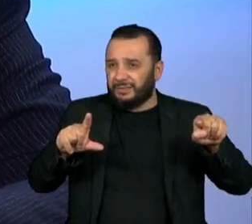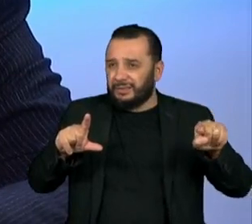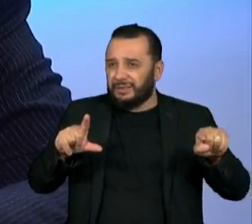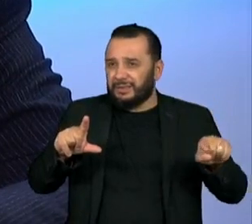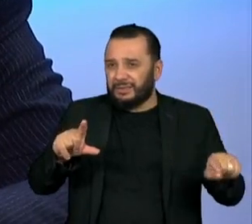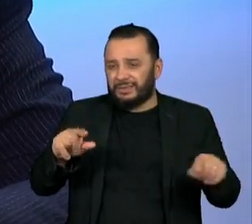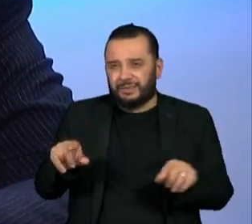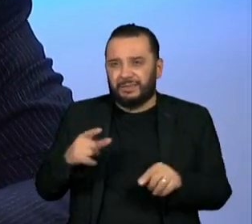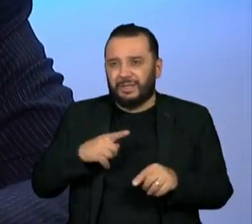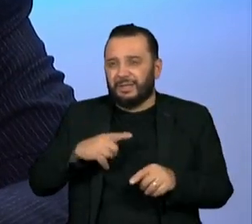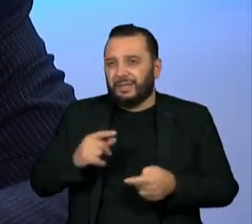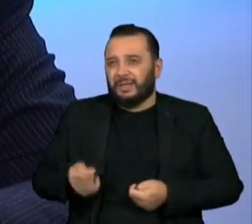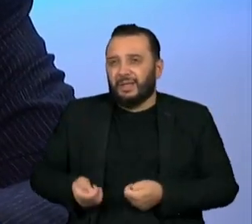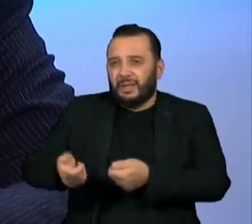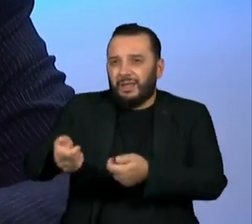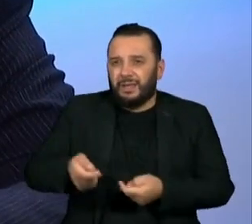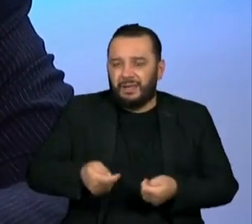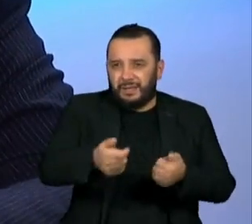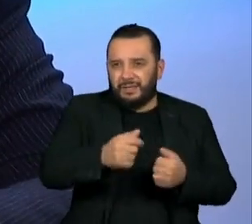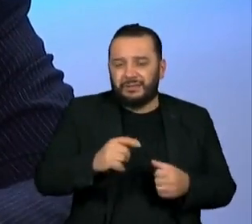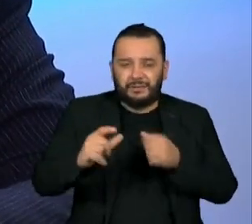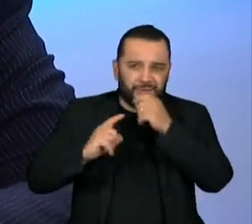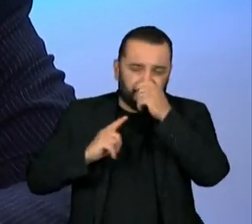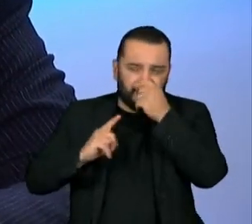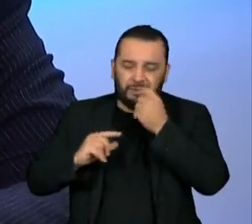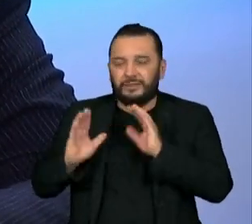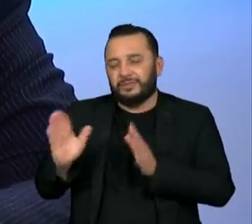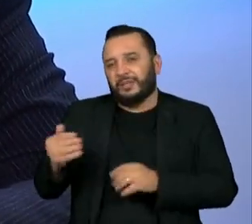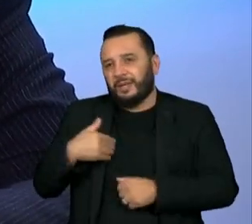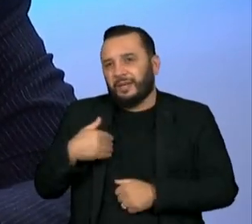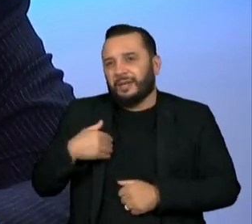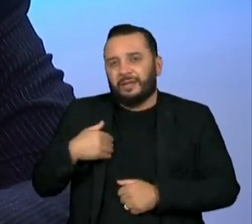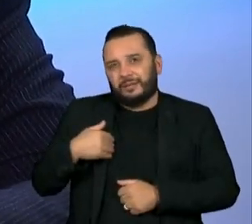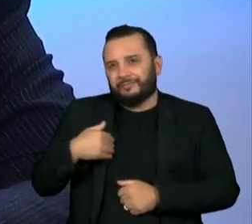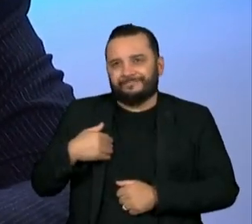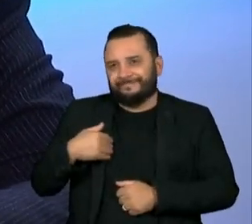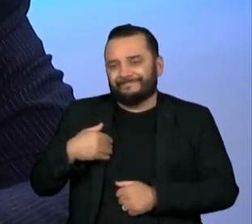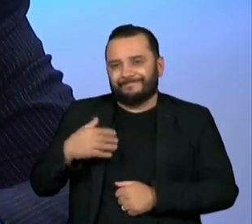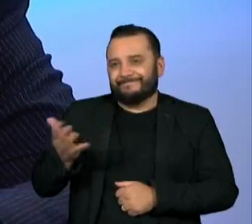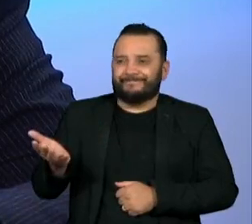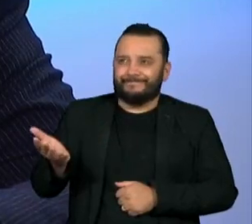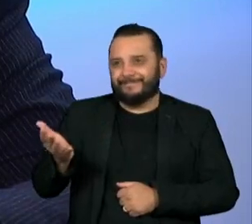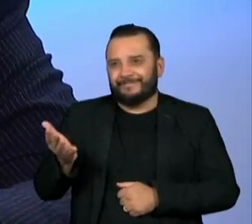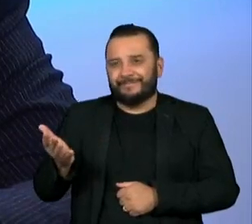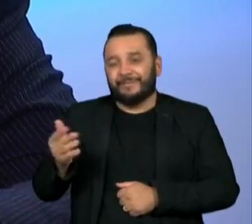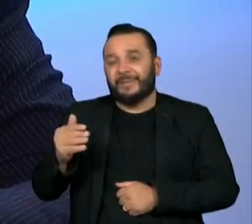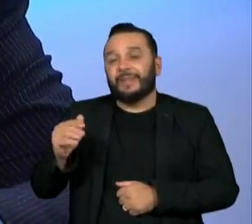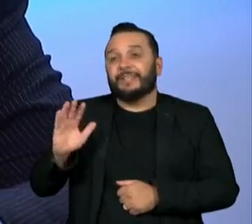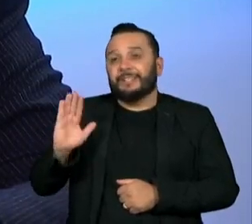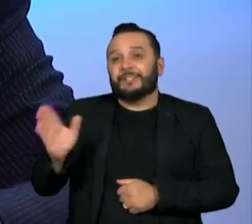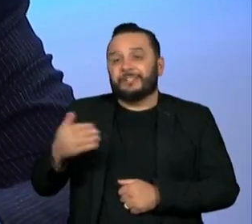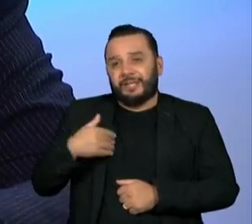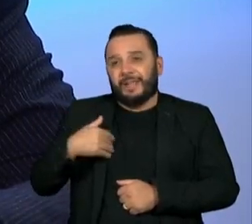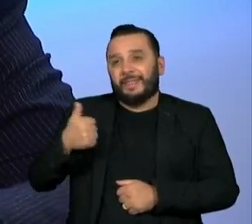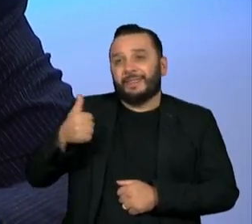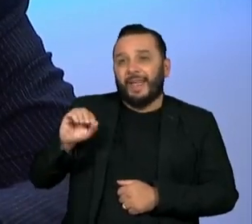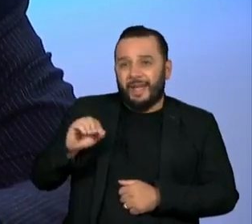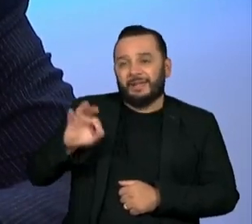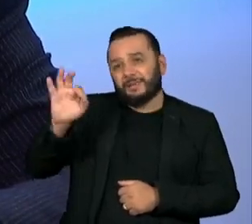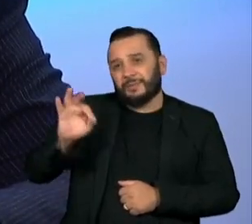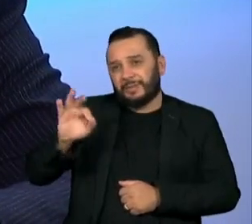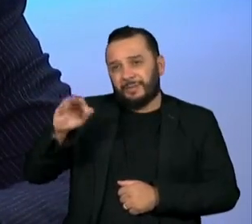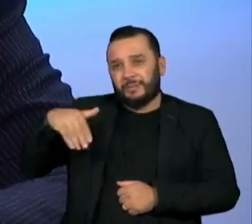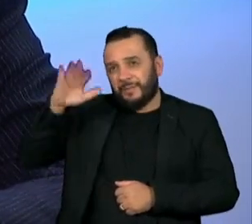renda, tem a inflação alta. Ela ficou acima de dois dígitos no ano passado. Agora, a gente teve aquela medida do ICMS, que limita